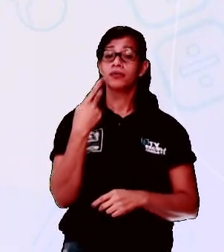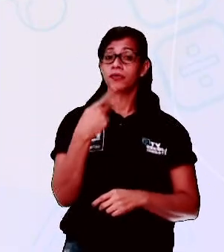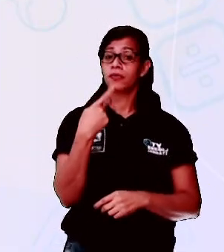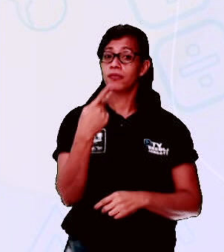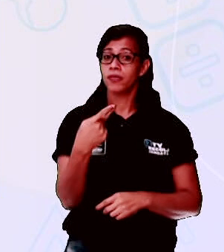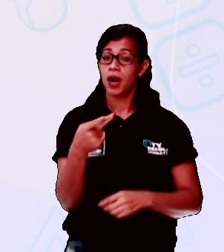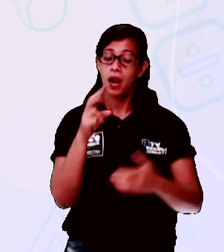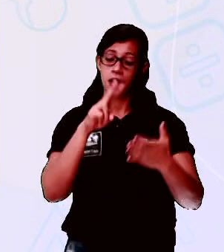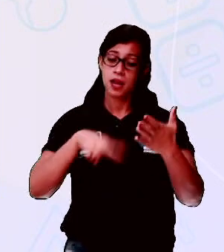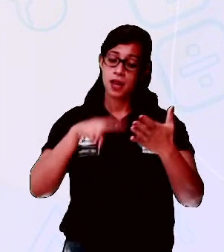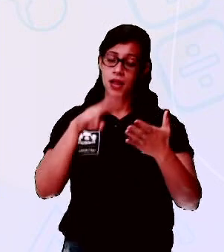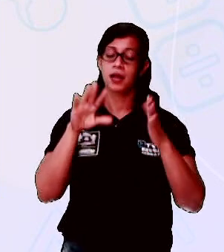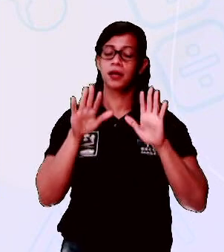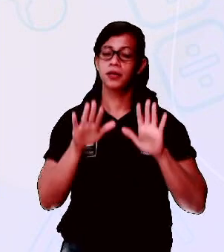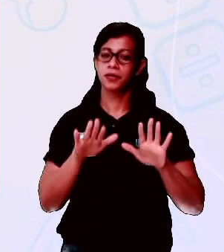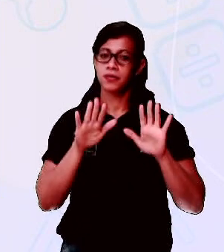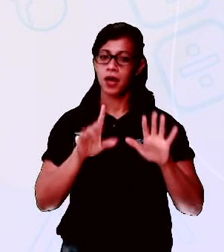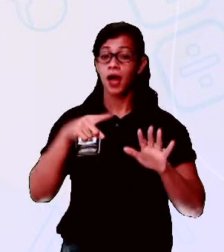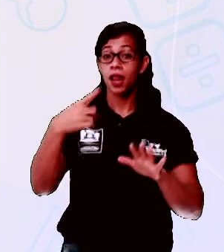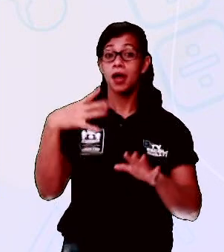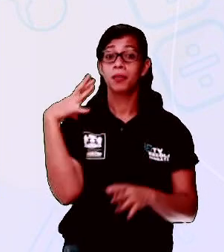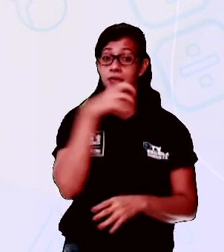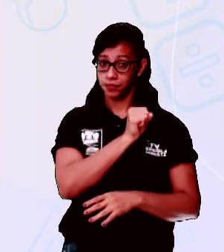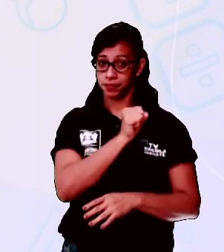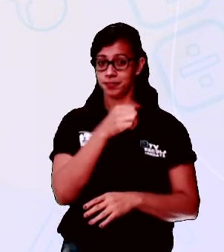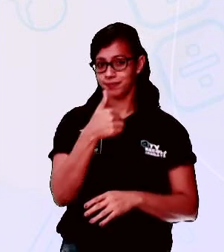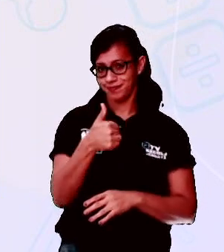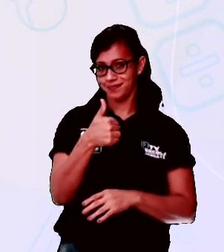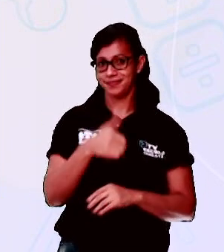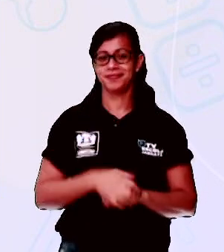faz acelerada para ver se a gente consegue fazer ou não.